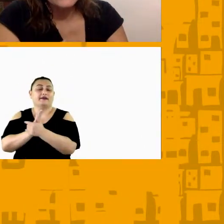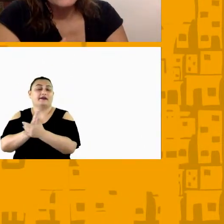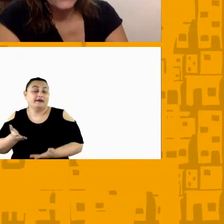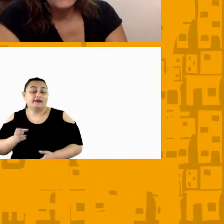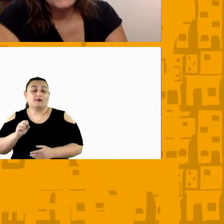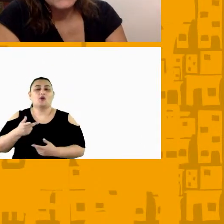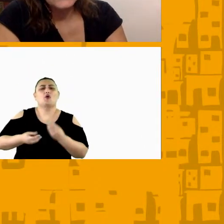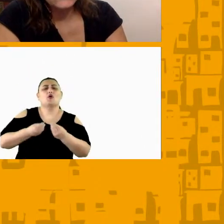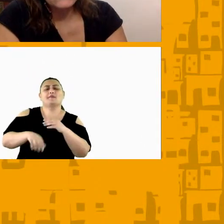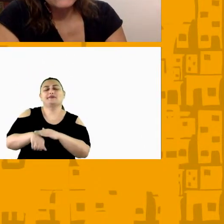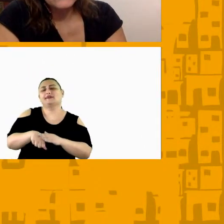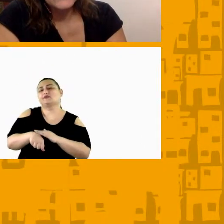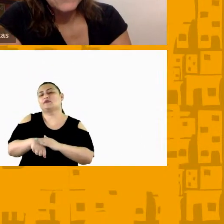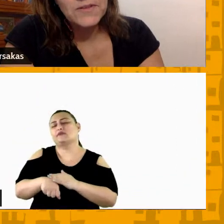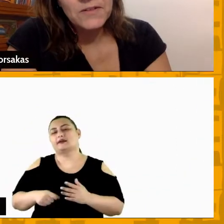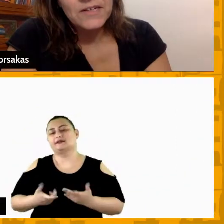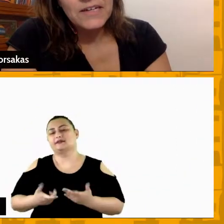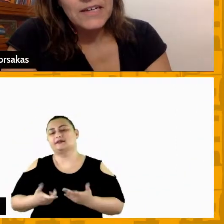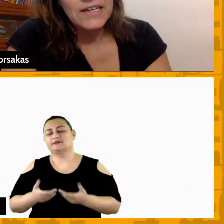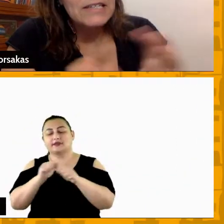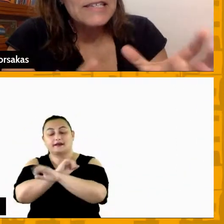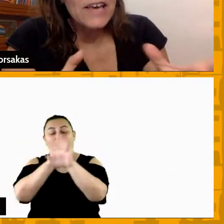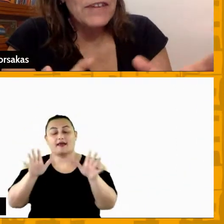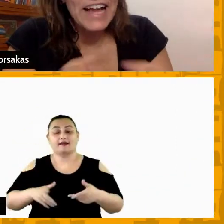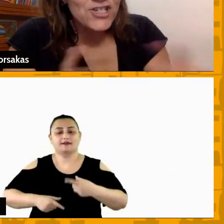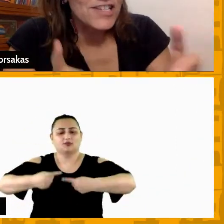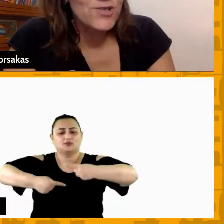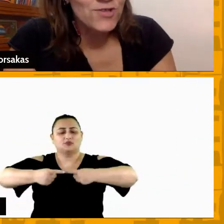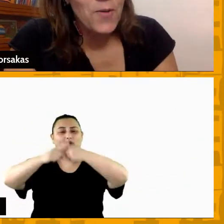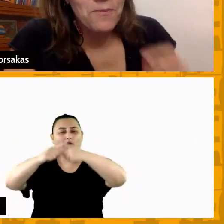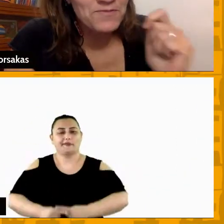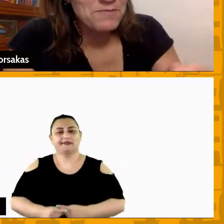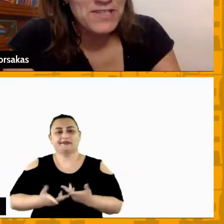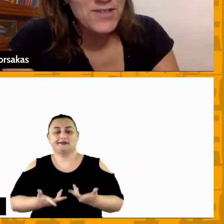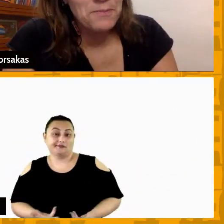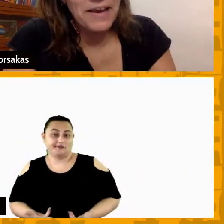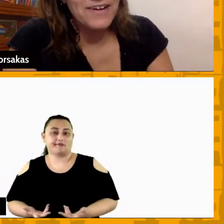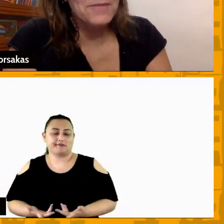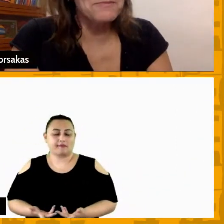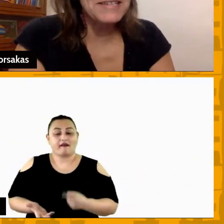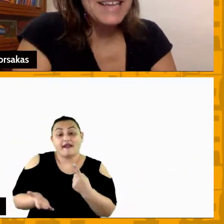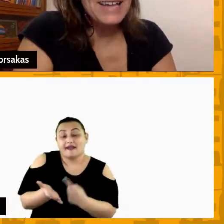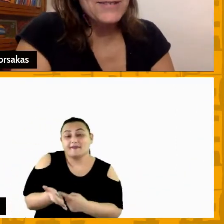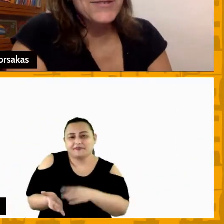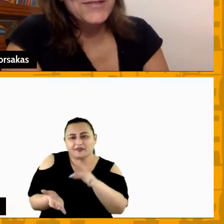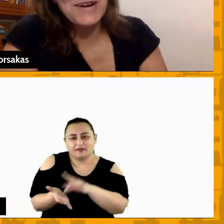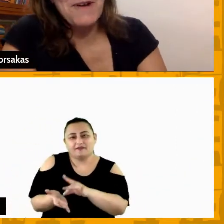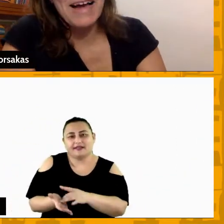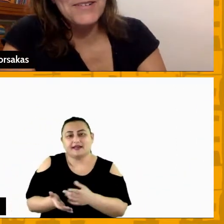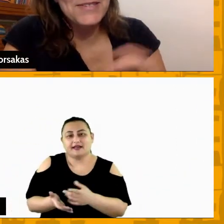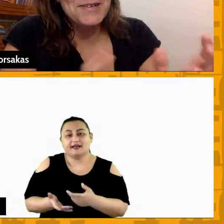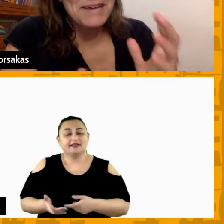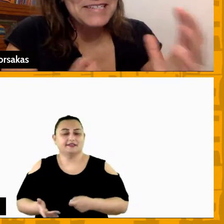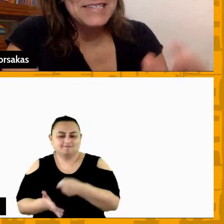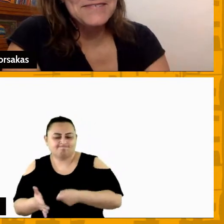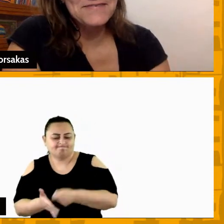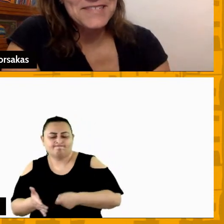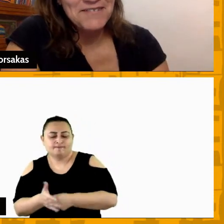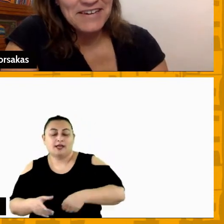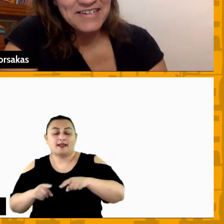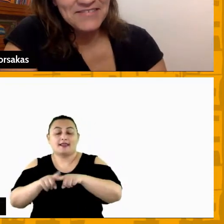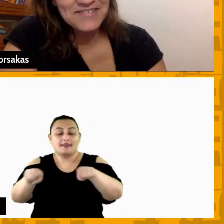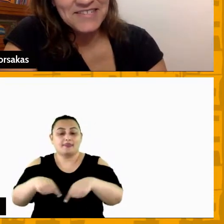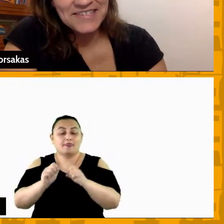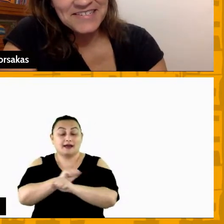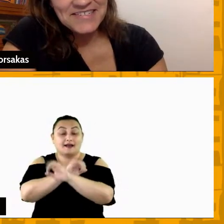comunicação na competição e se é verdade que vocês não dão vocês não pegam pesado na quadra como é que